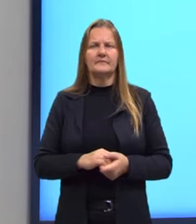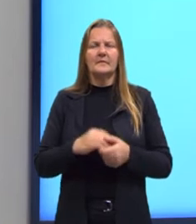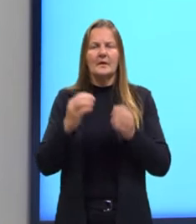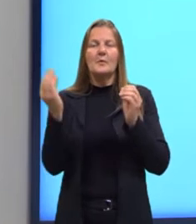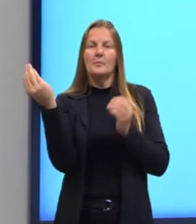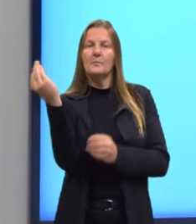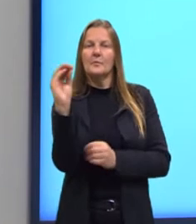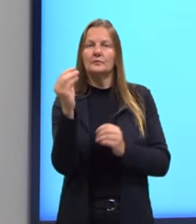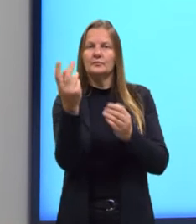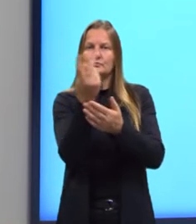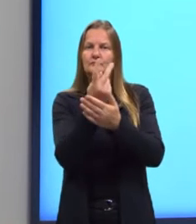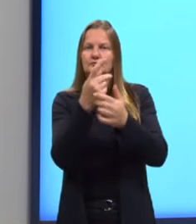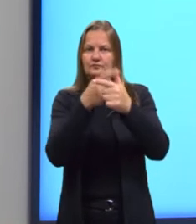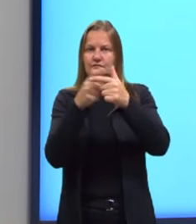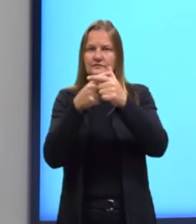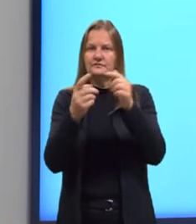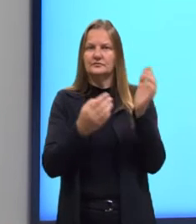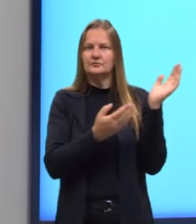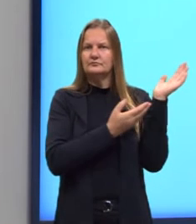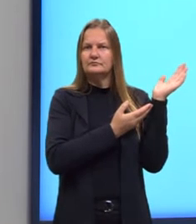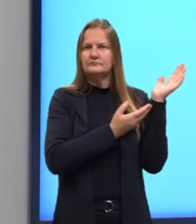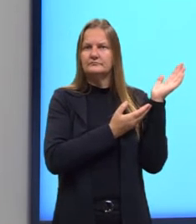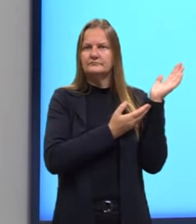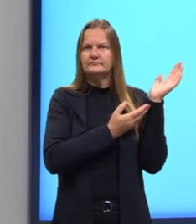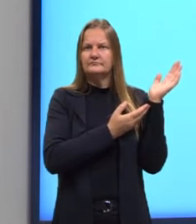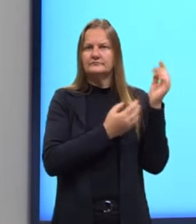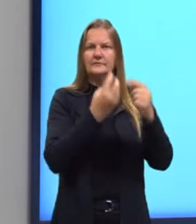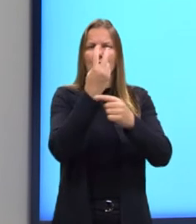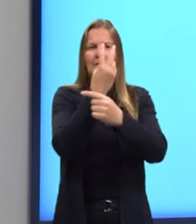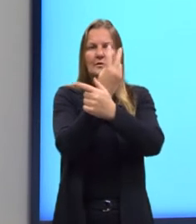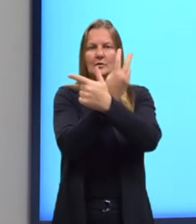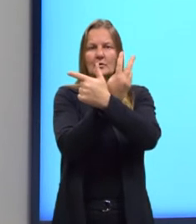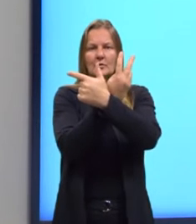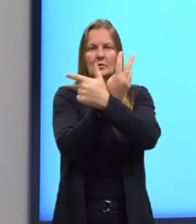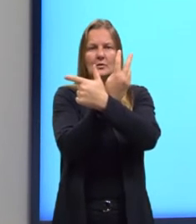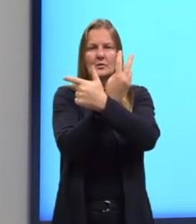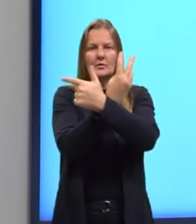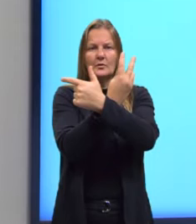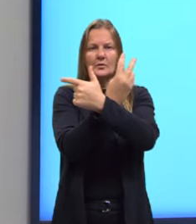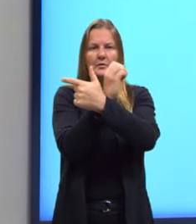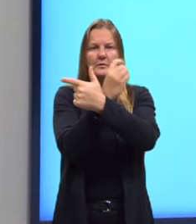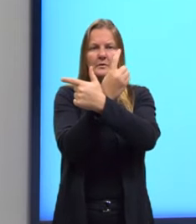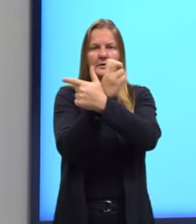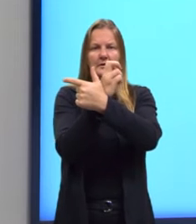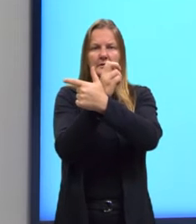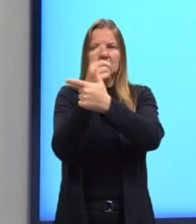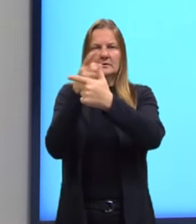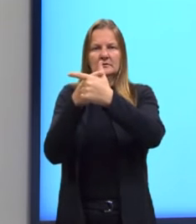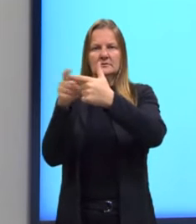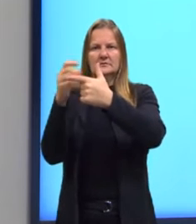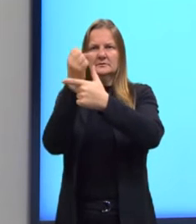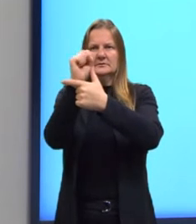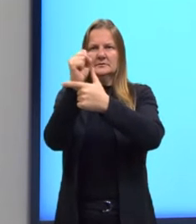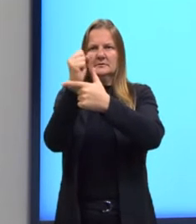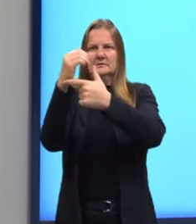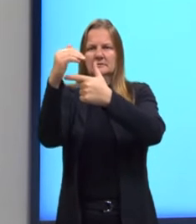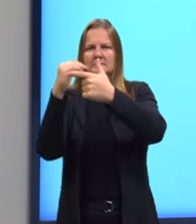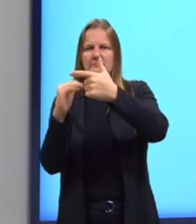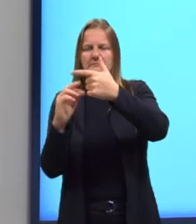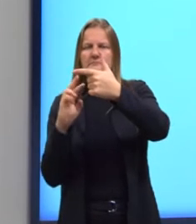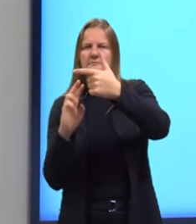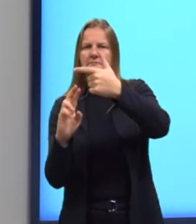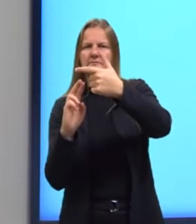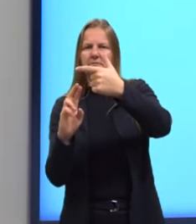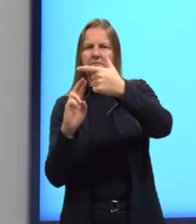eu montei a divisão, então, de 2015 por 8, tá? Foi resolvida a divisão. Nós temos o